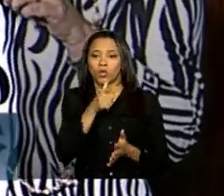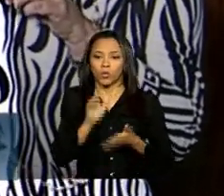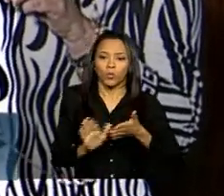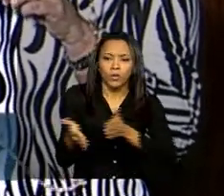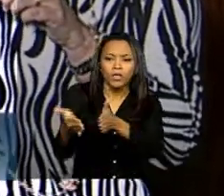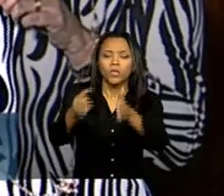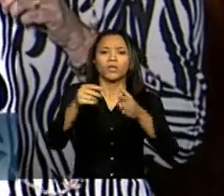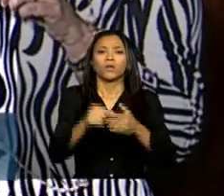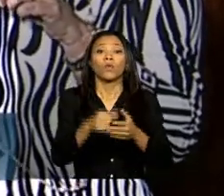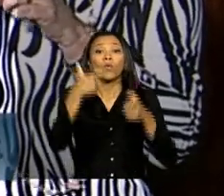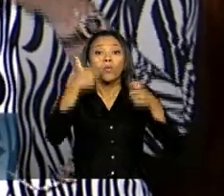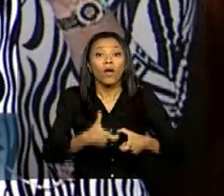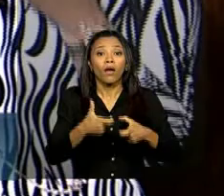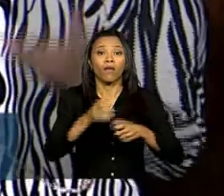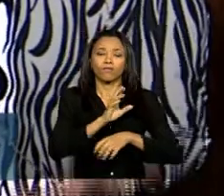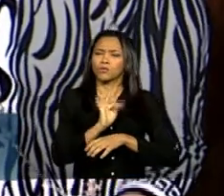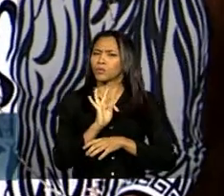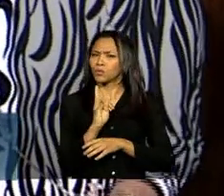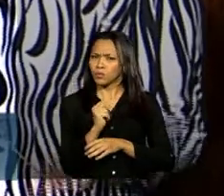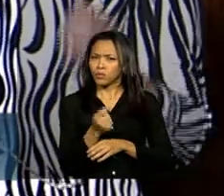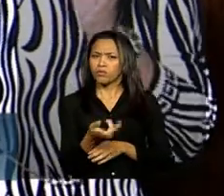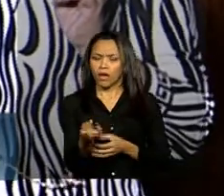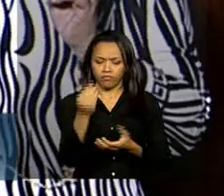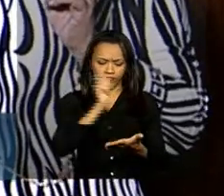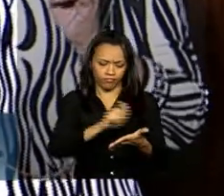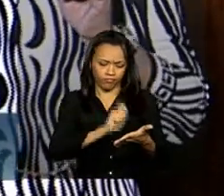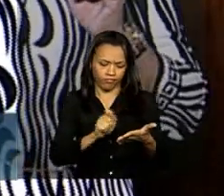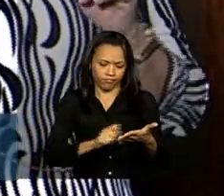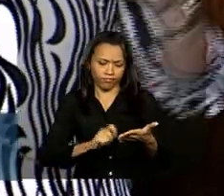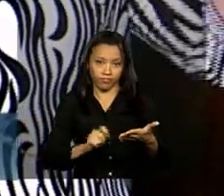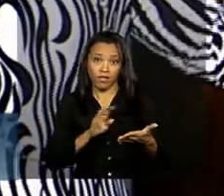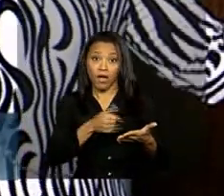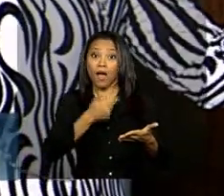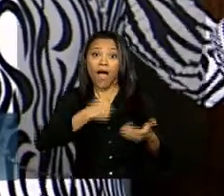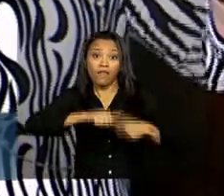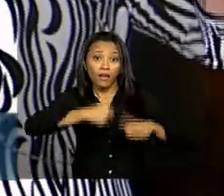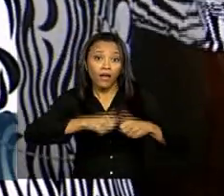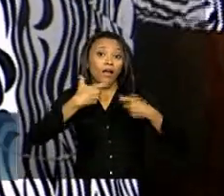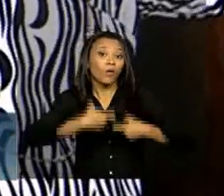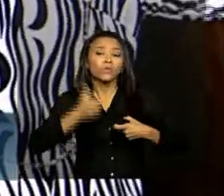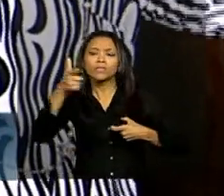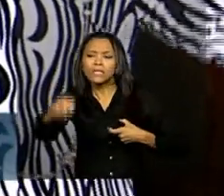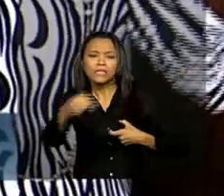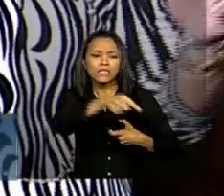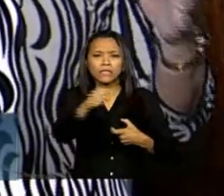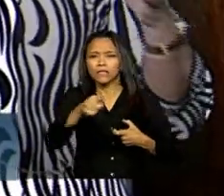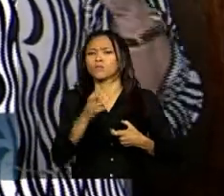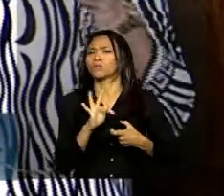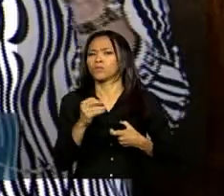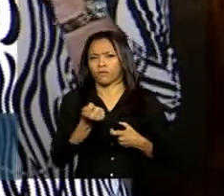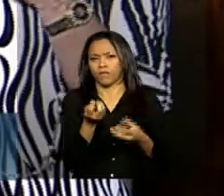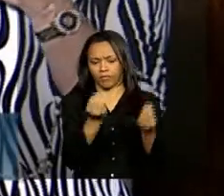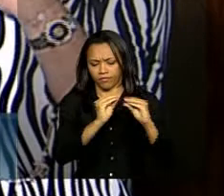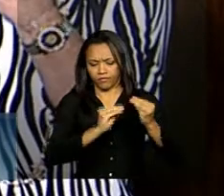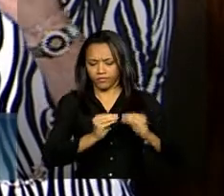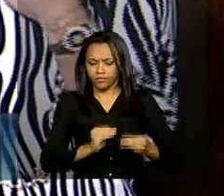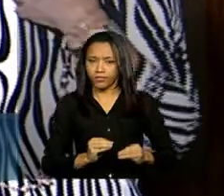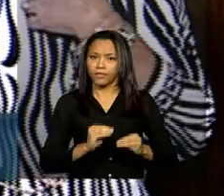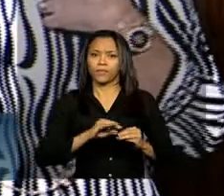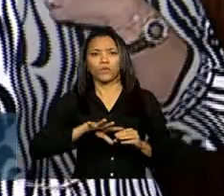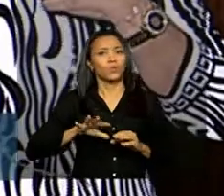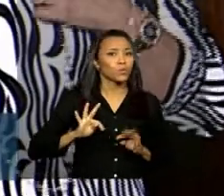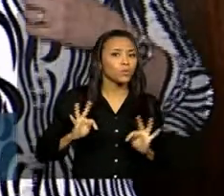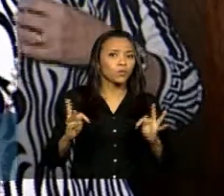foi avaliado que cabe fazer uma reservação reservação a represa lago para que nós